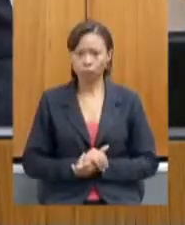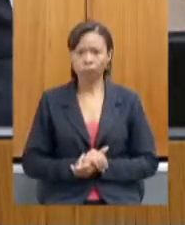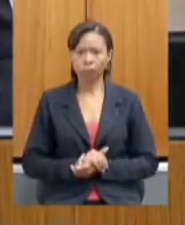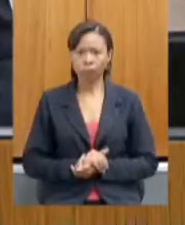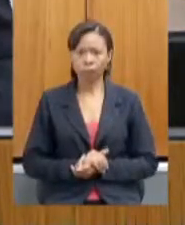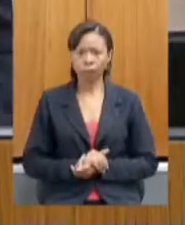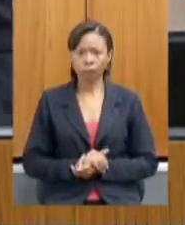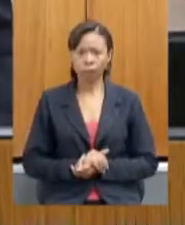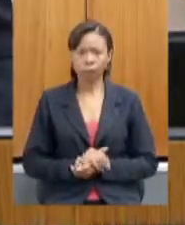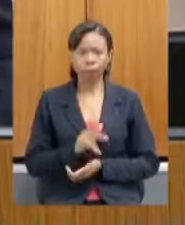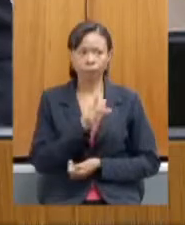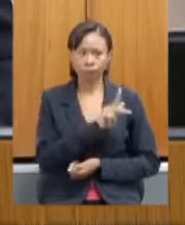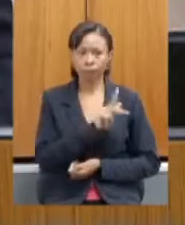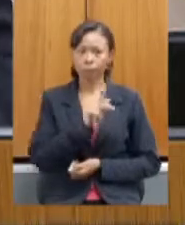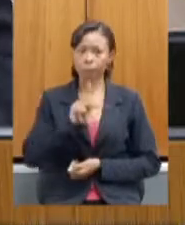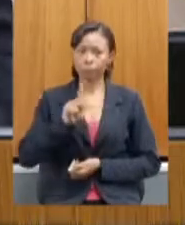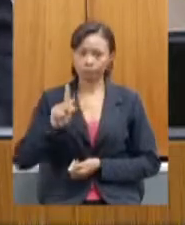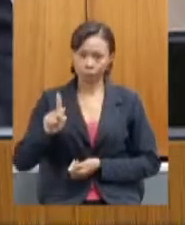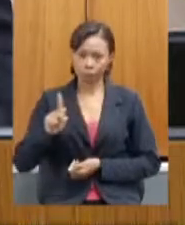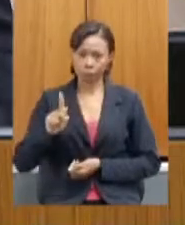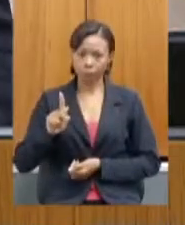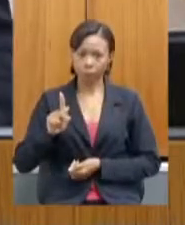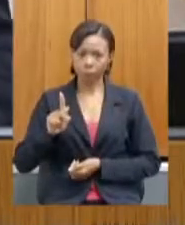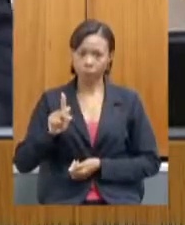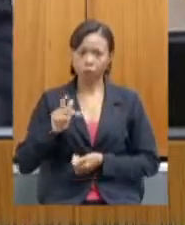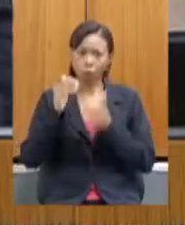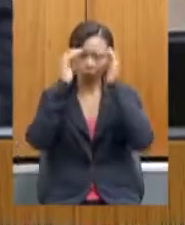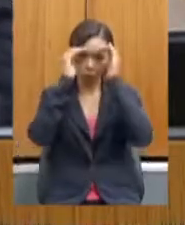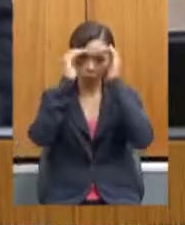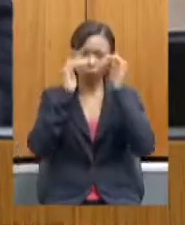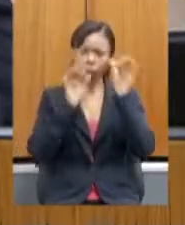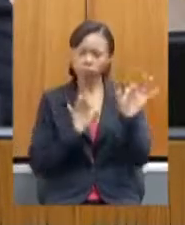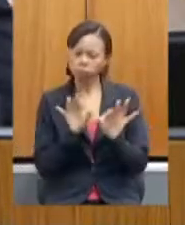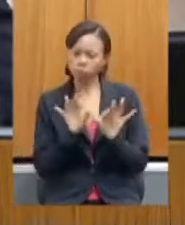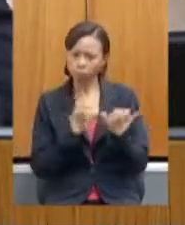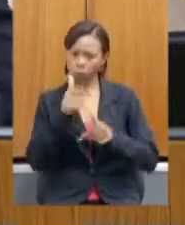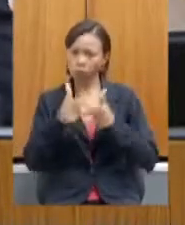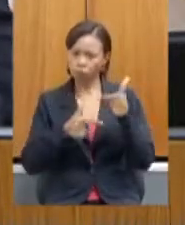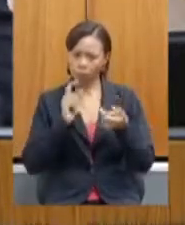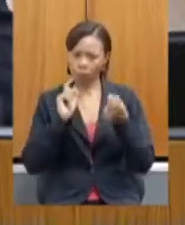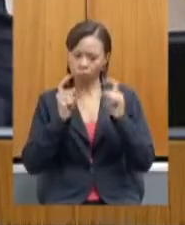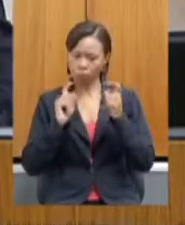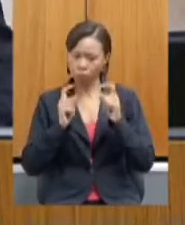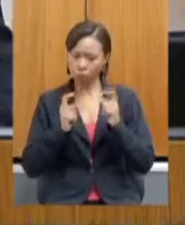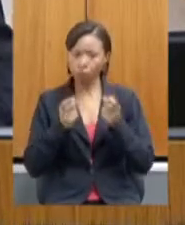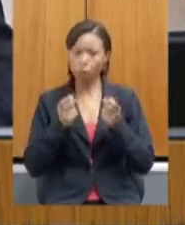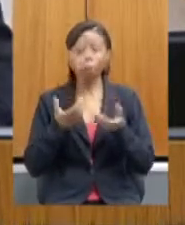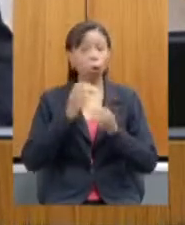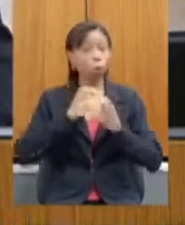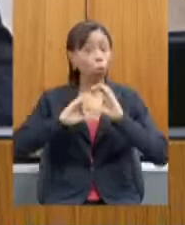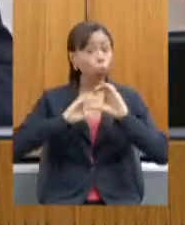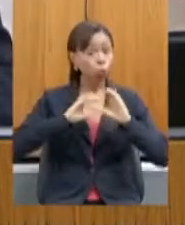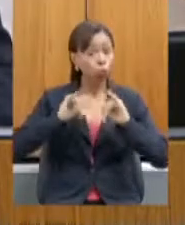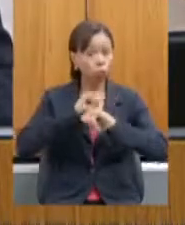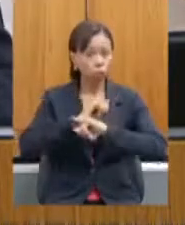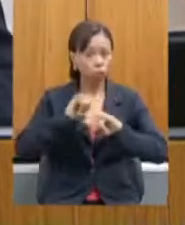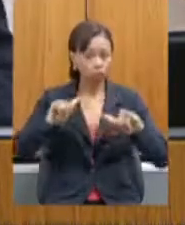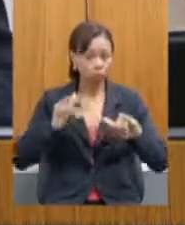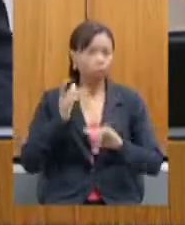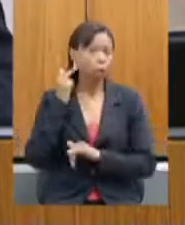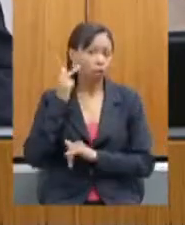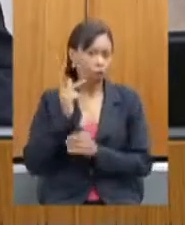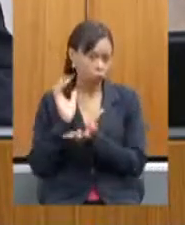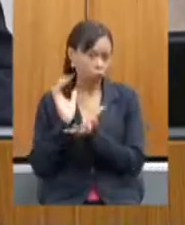A presidência, tendo em vista a organização dos trabalhos, comunica aos parlamentares e aos convidados que os atos dessa reunião